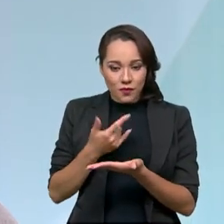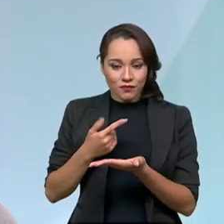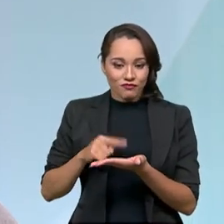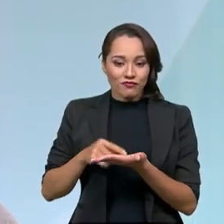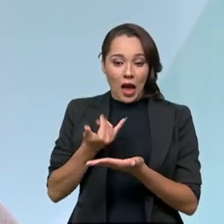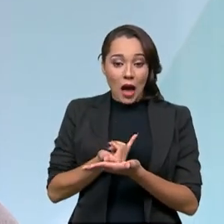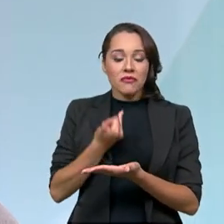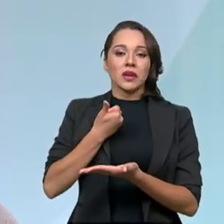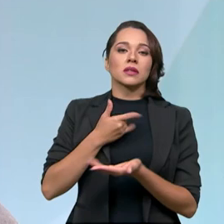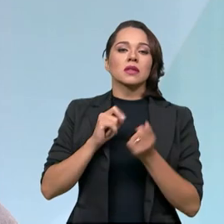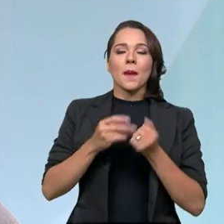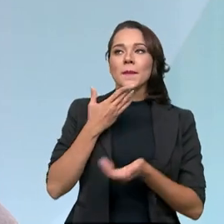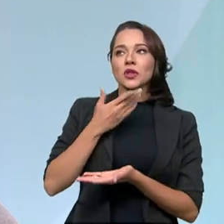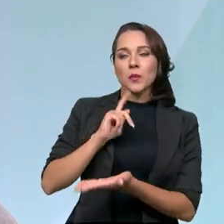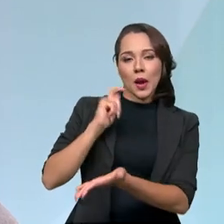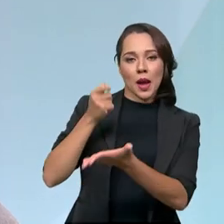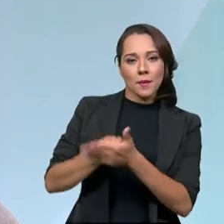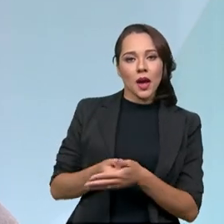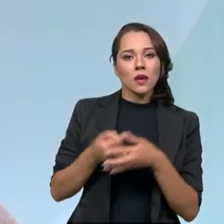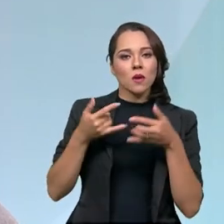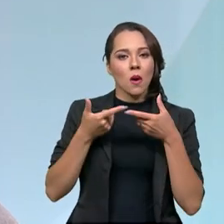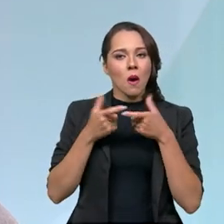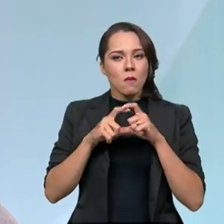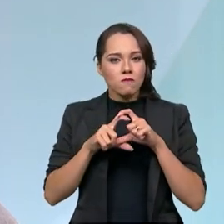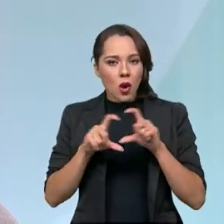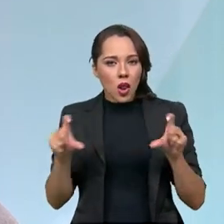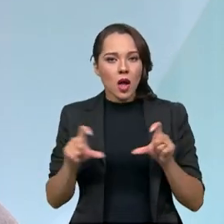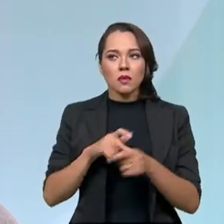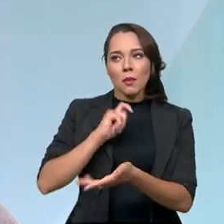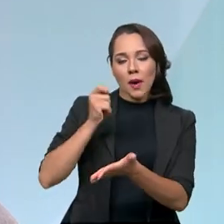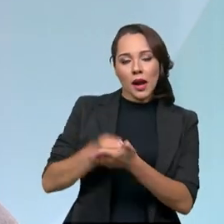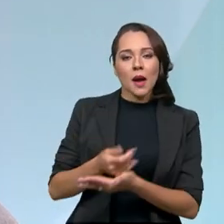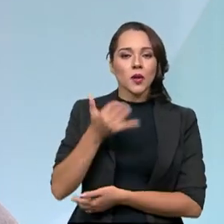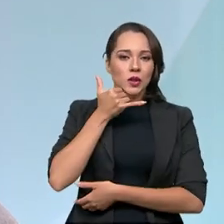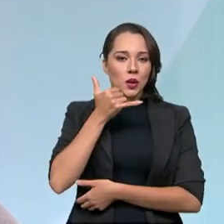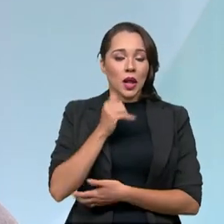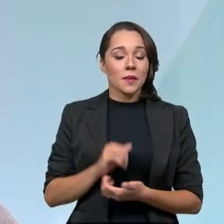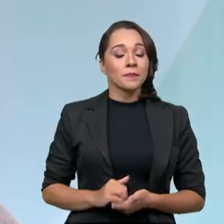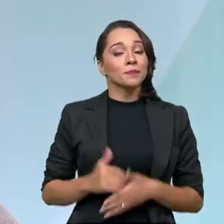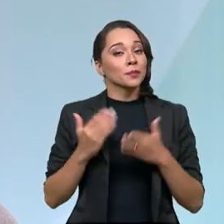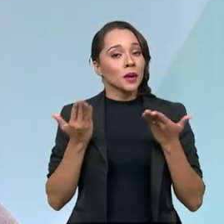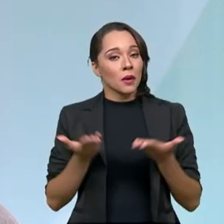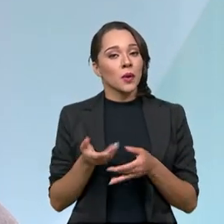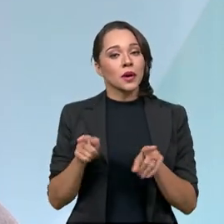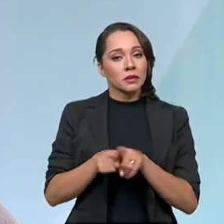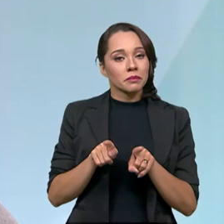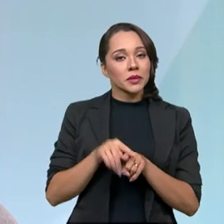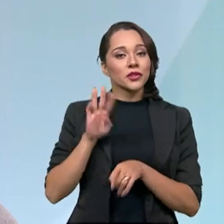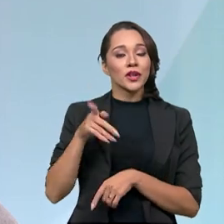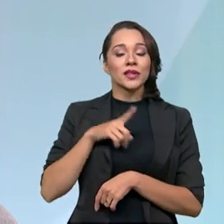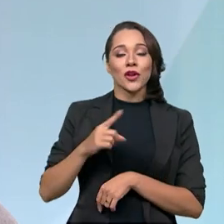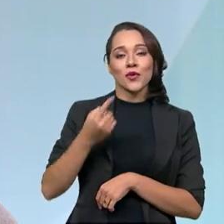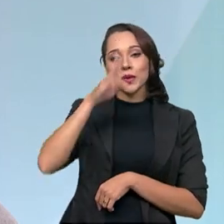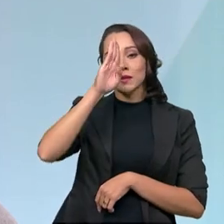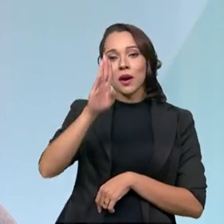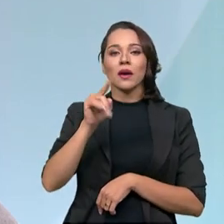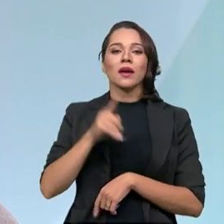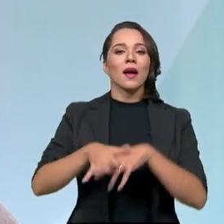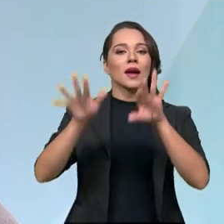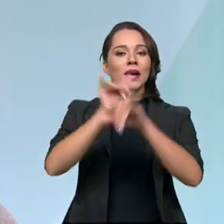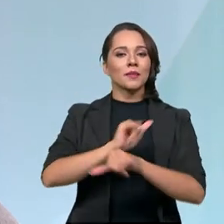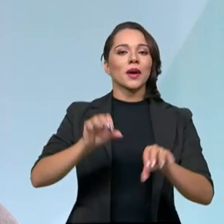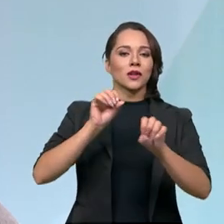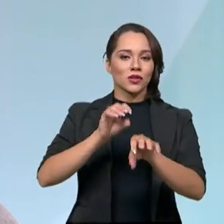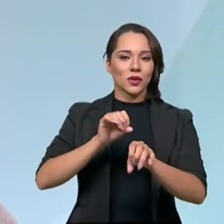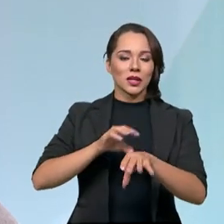pode solicitar o pagamento, a emissão do boleto também por celular. E nós estamos agora trazendo a funcionalidade das campanhas